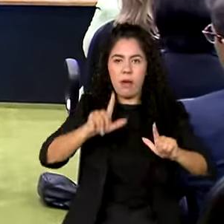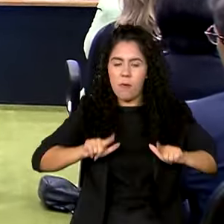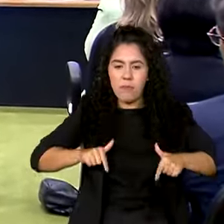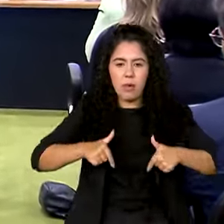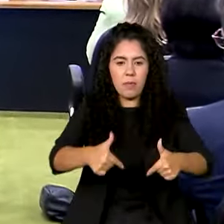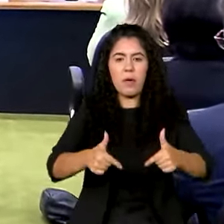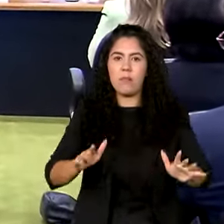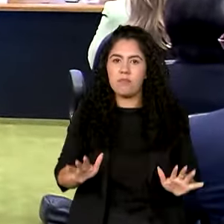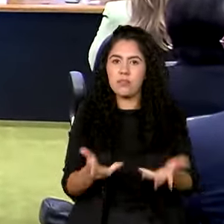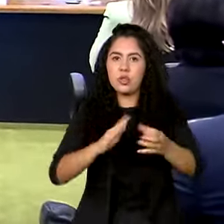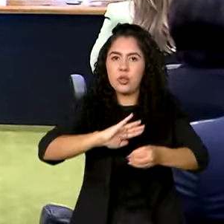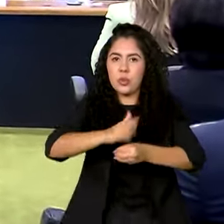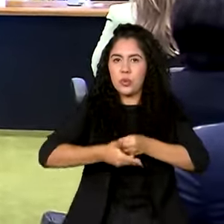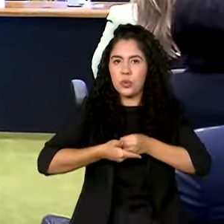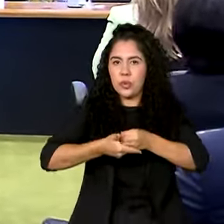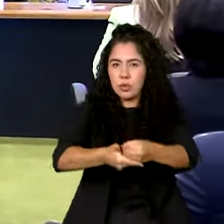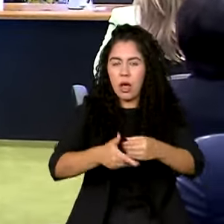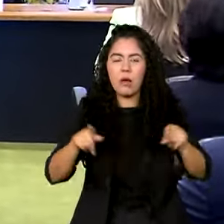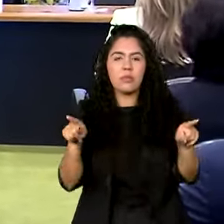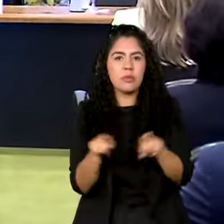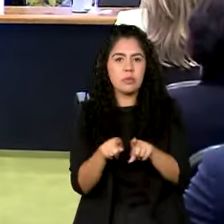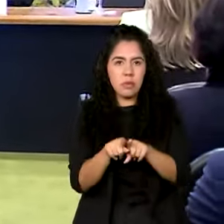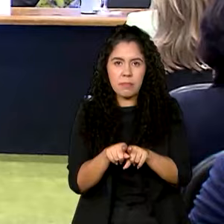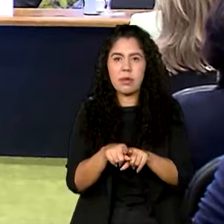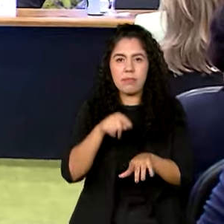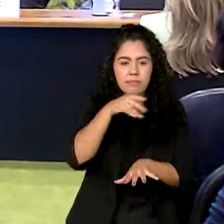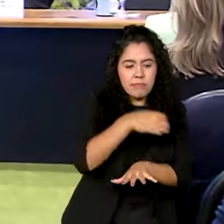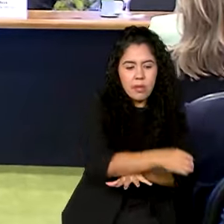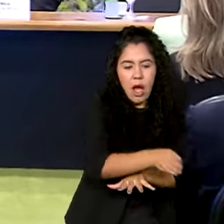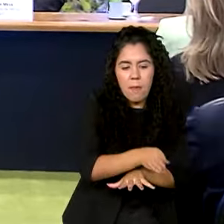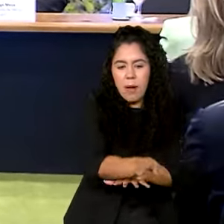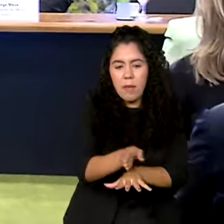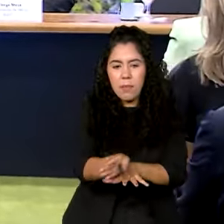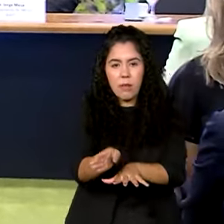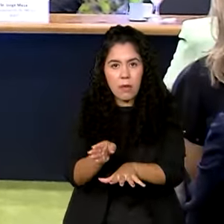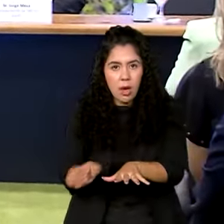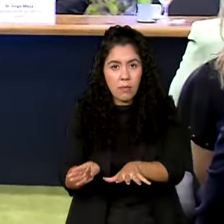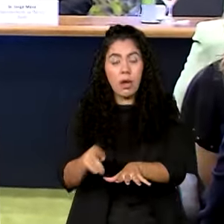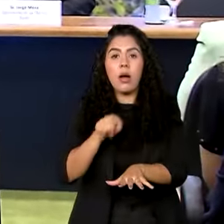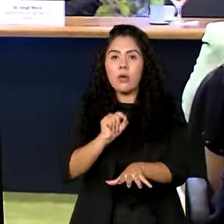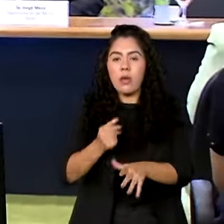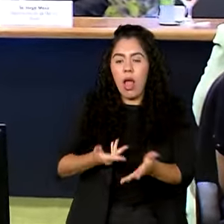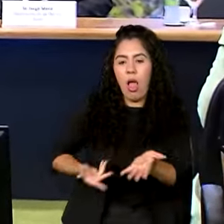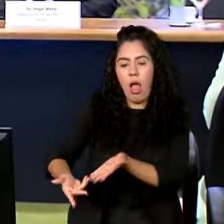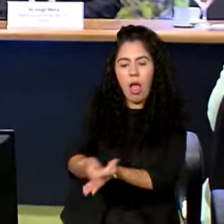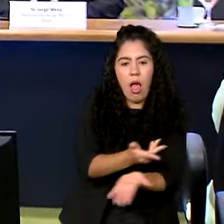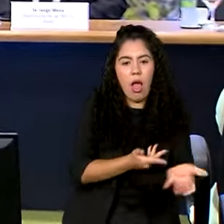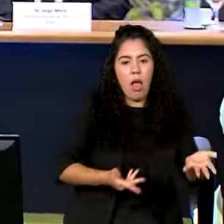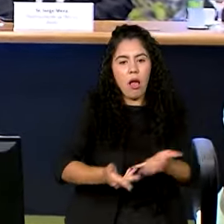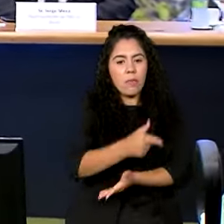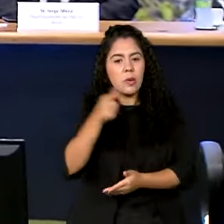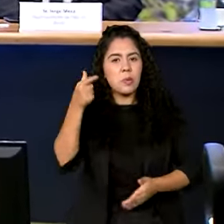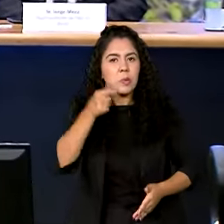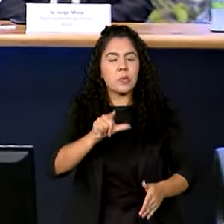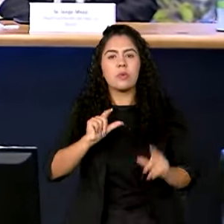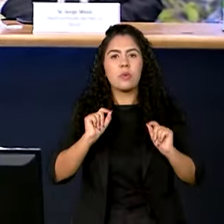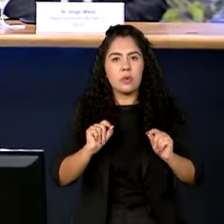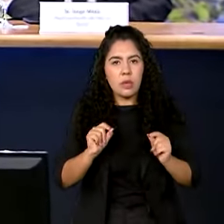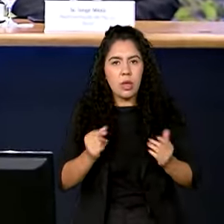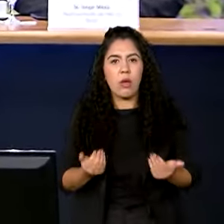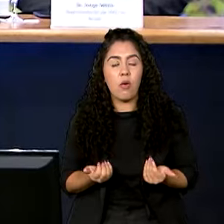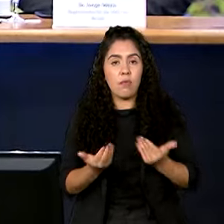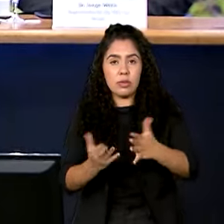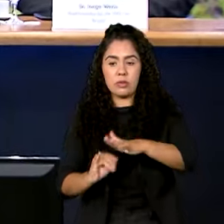sustentável em todas as suas dimensões. Essa modalidade de cooperação tem permitido a capacitação de